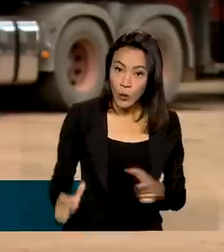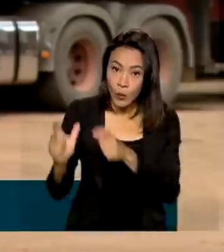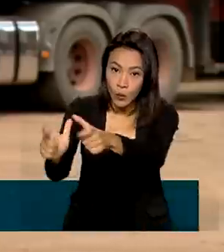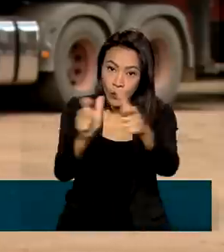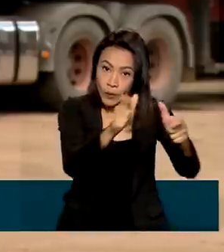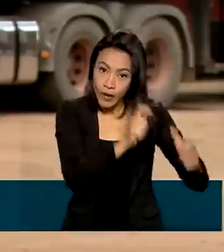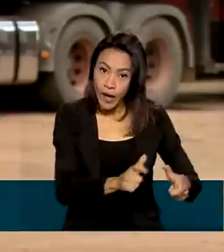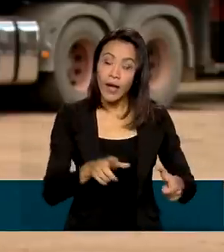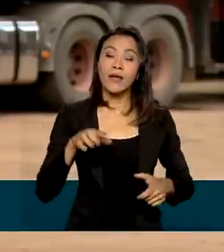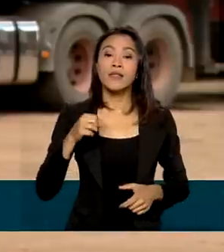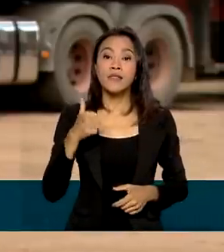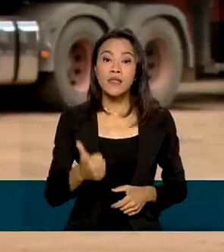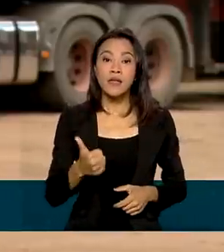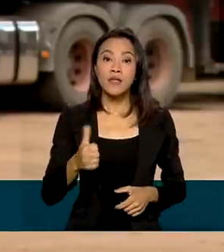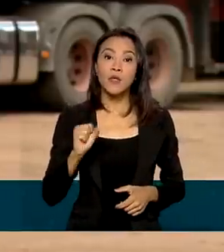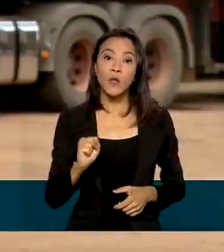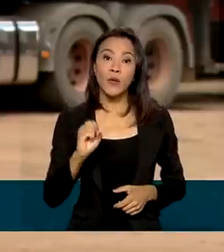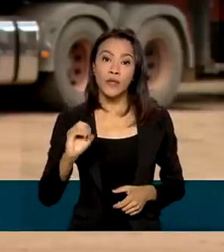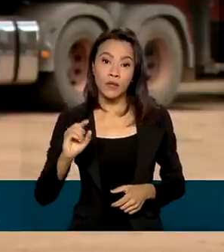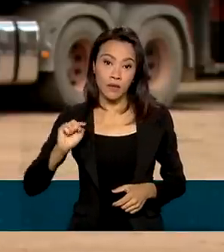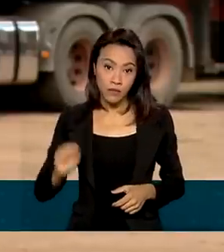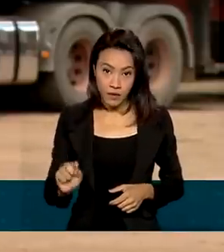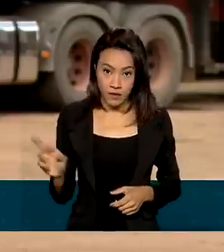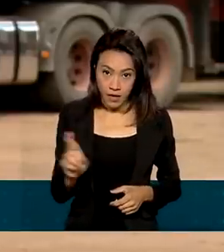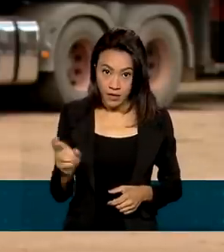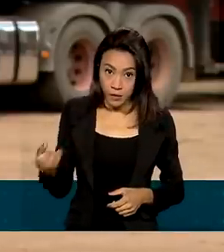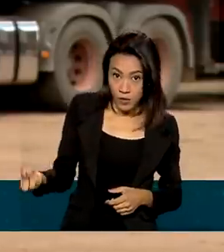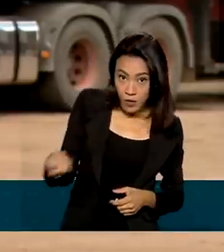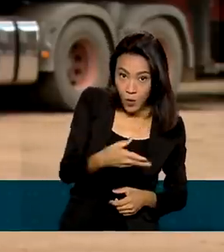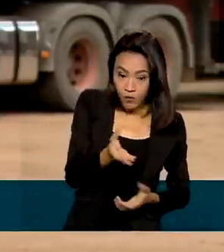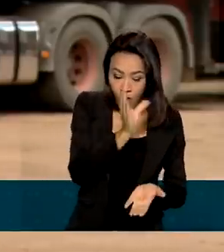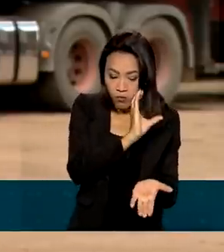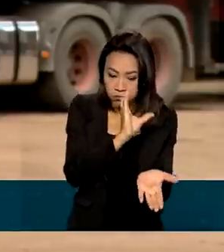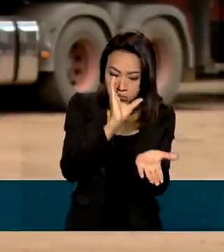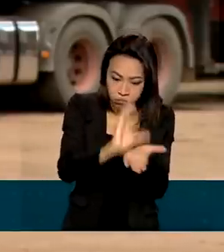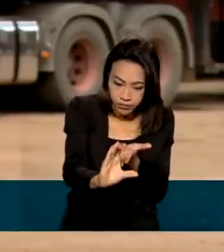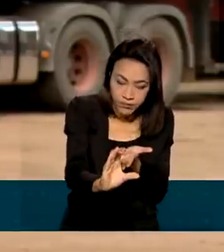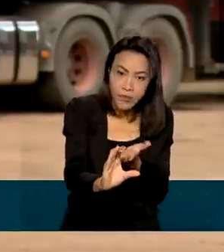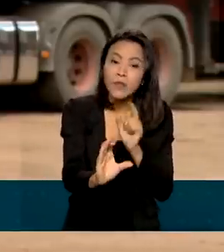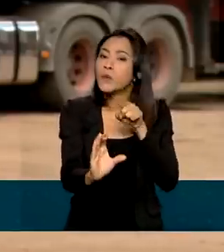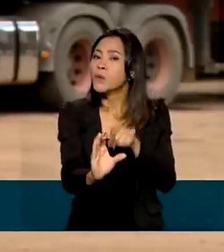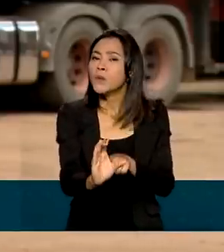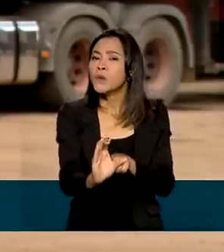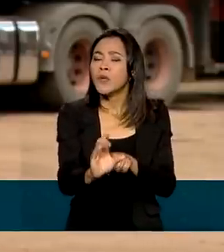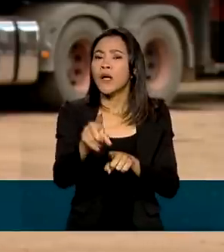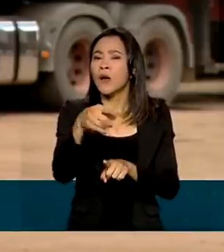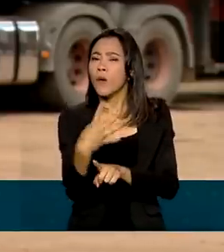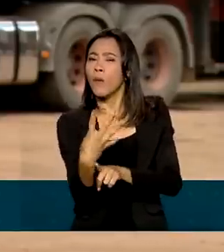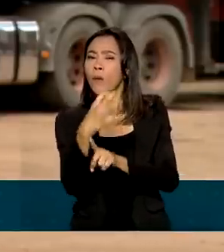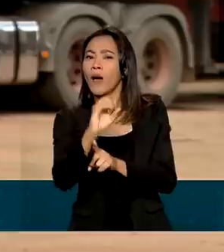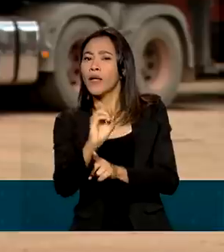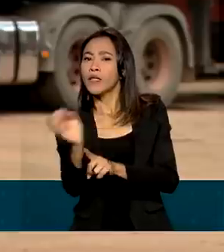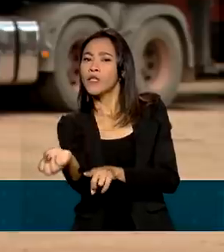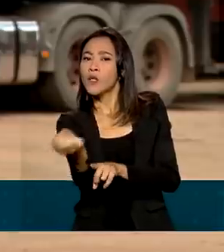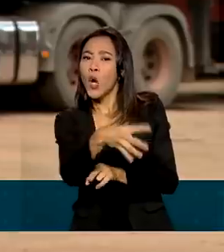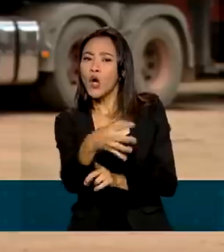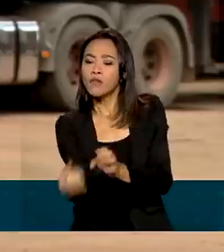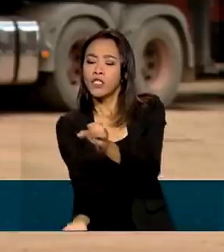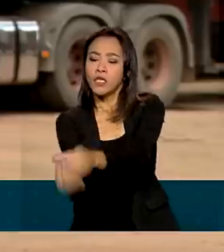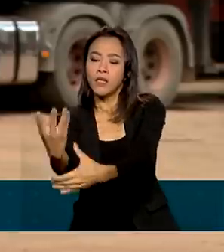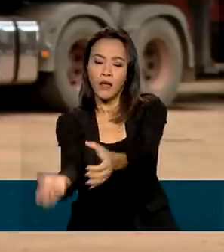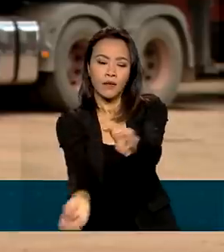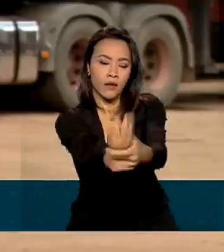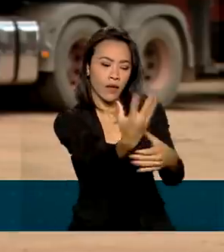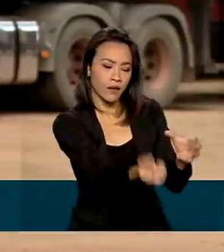foi de cerca de 180 mil reais. Com o novo repasse, a estimativa é que 40 outras estações sejam